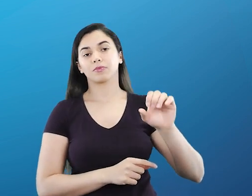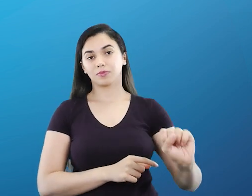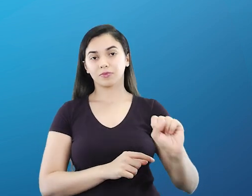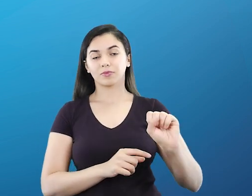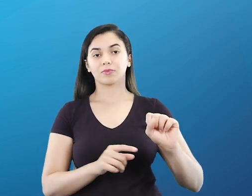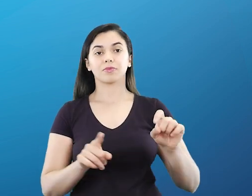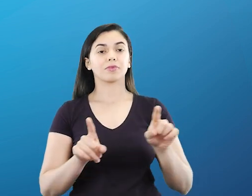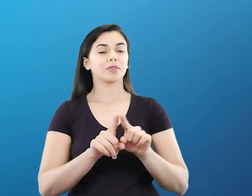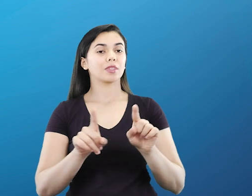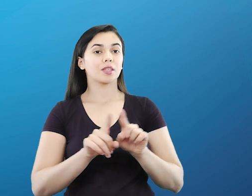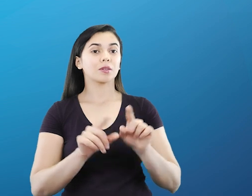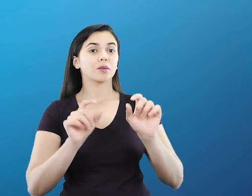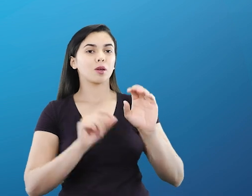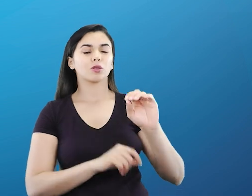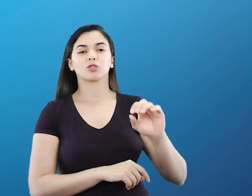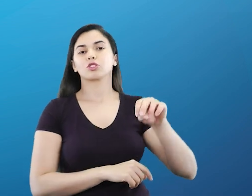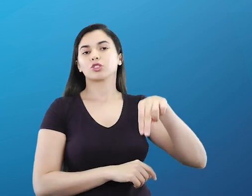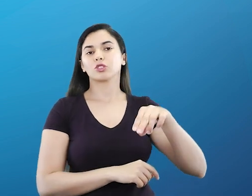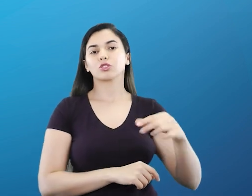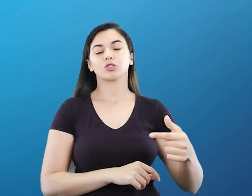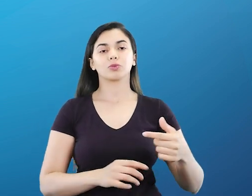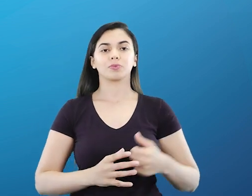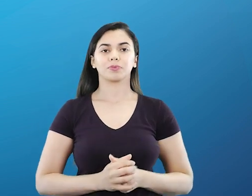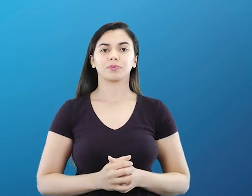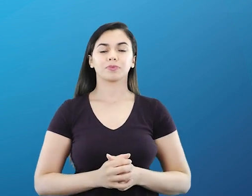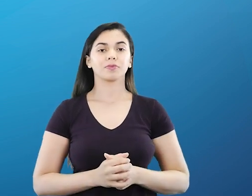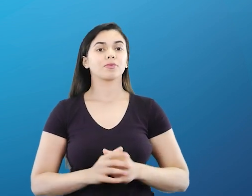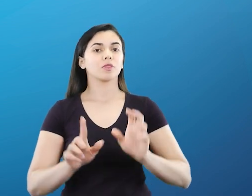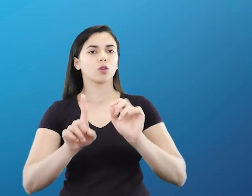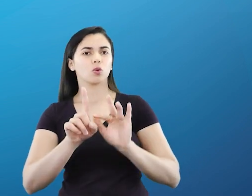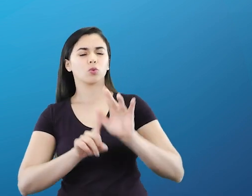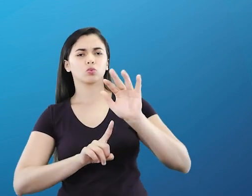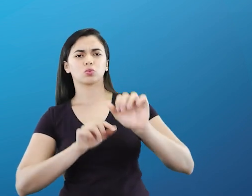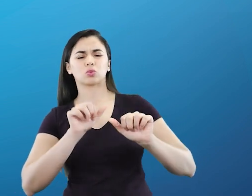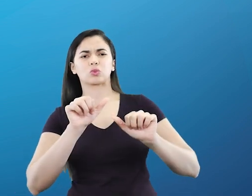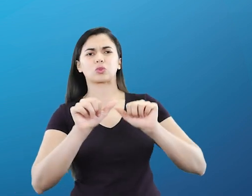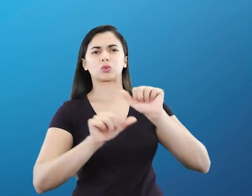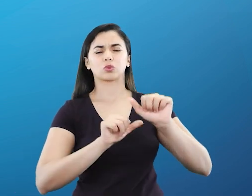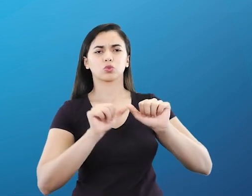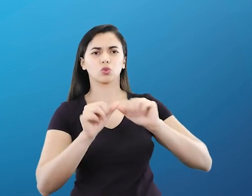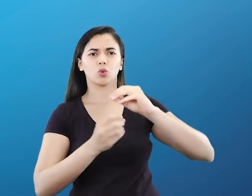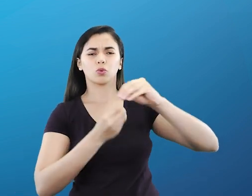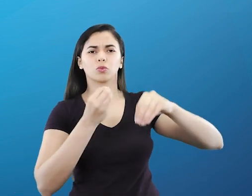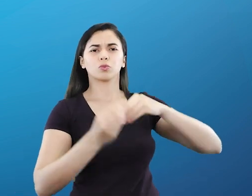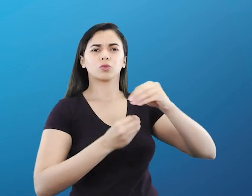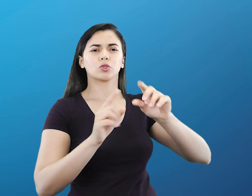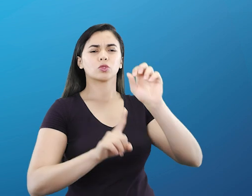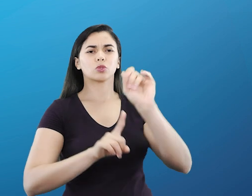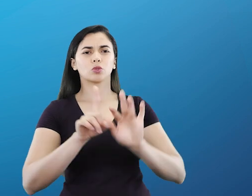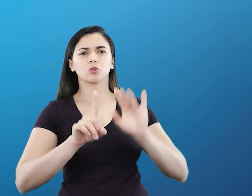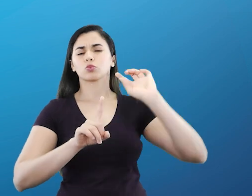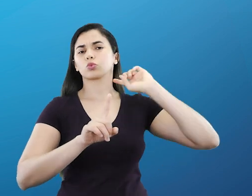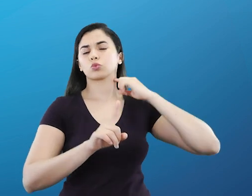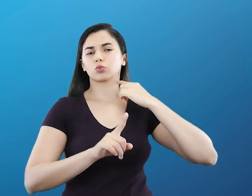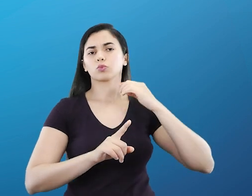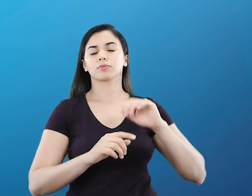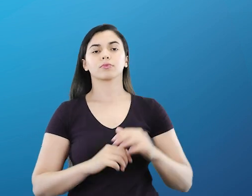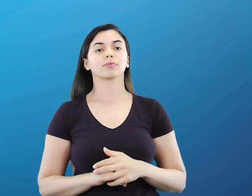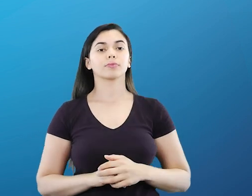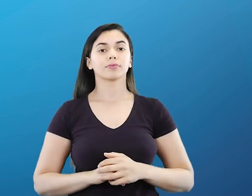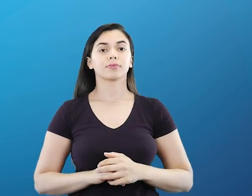óxido nitroso. Então são gases poluentes que reagem com esses gases presentes ali.